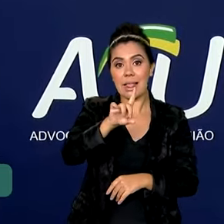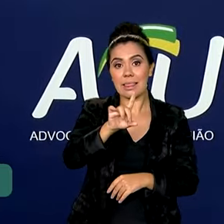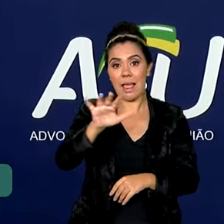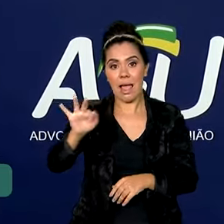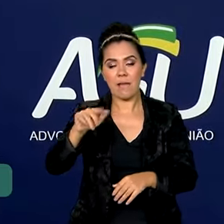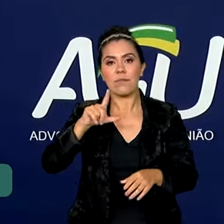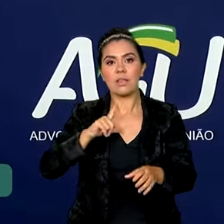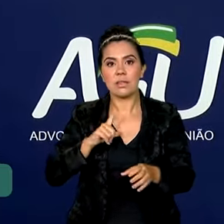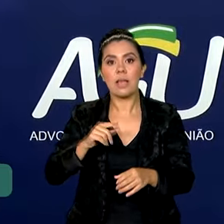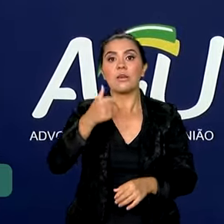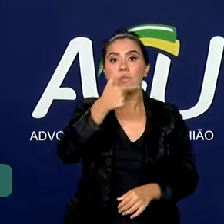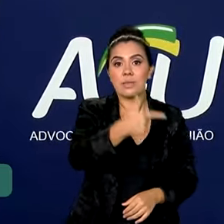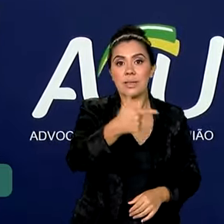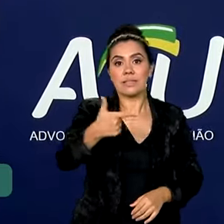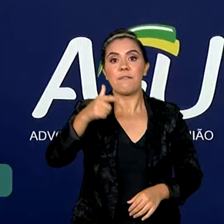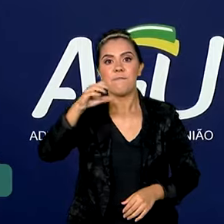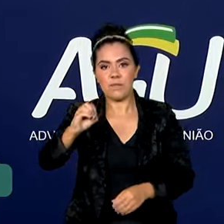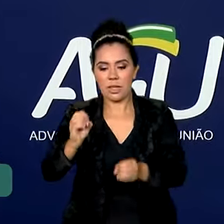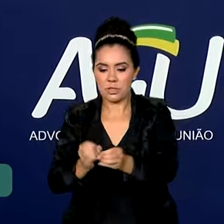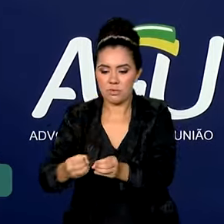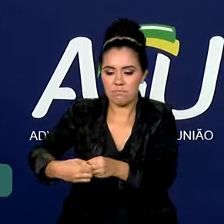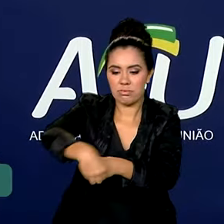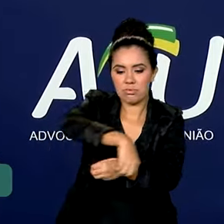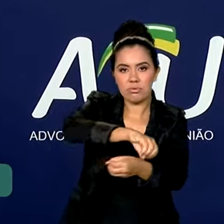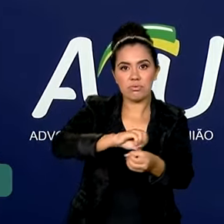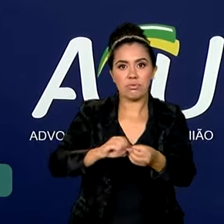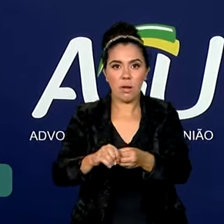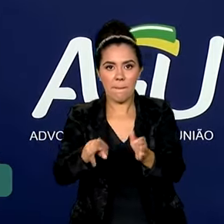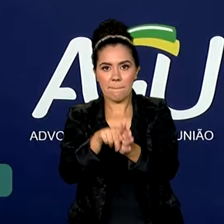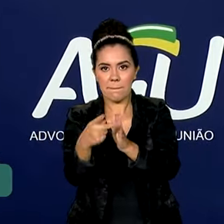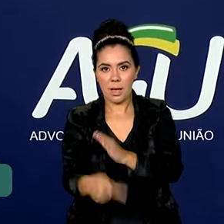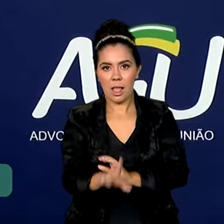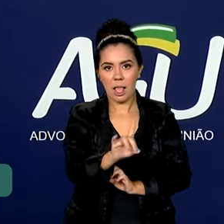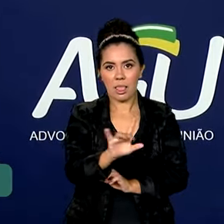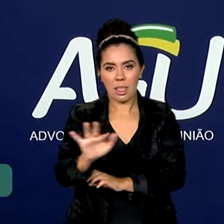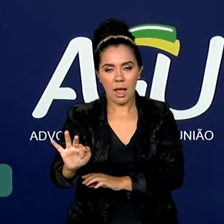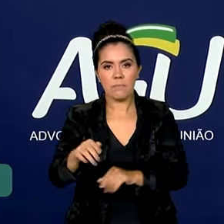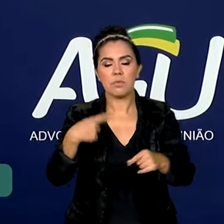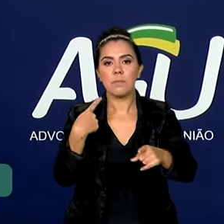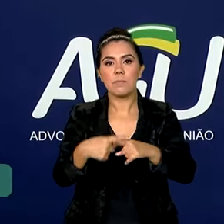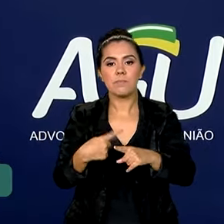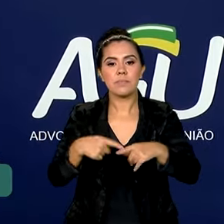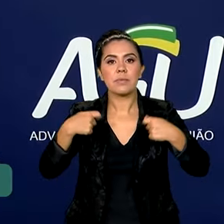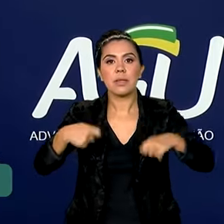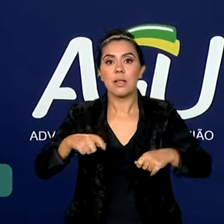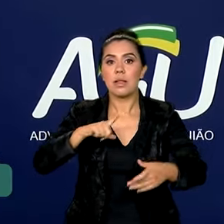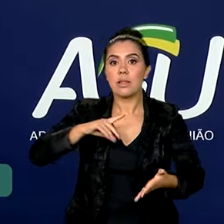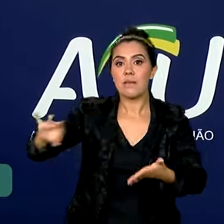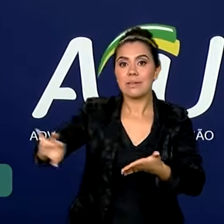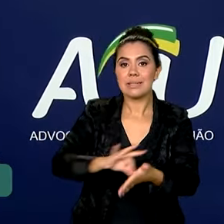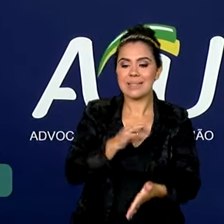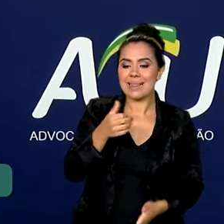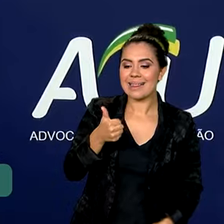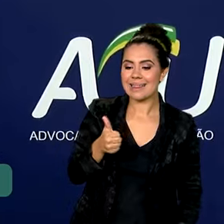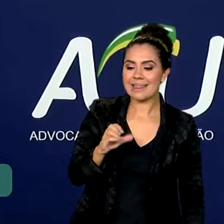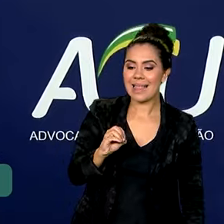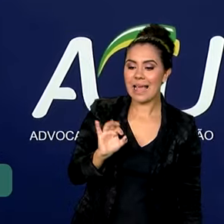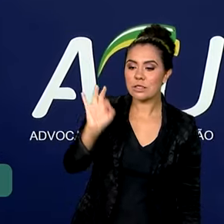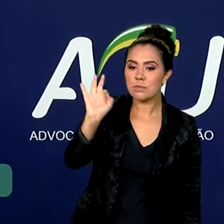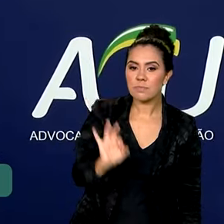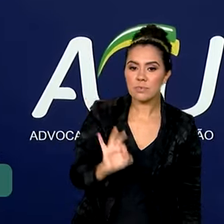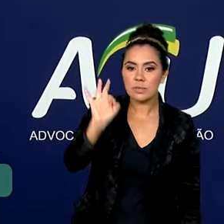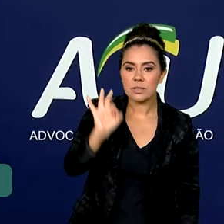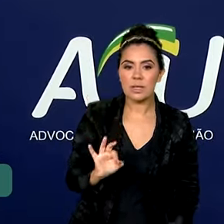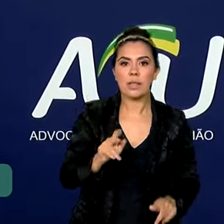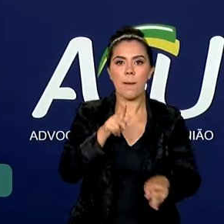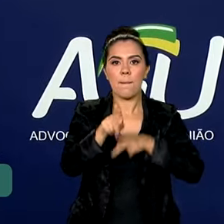228, porque essas oito são cidades satélites do DF, porque movimentou, a gente teve uma inscrição de 10% da população acima de